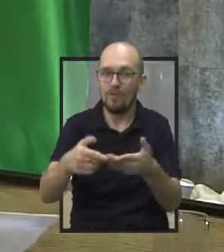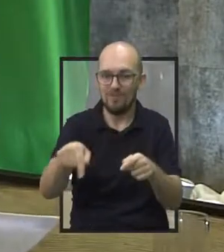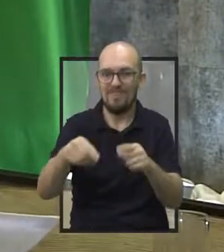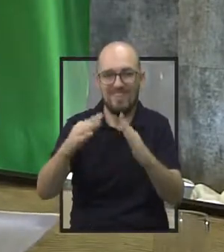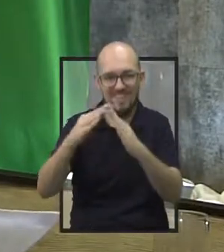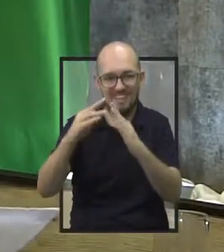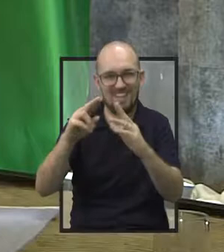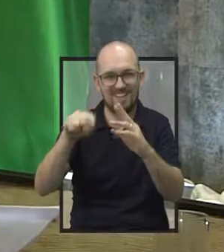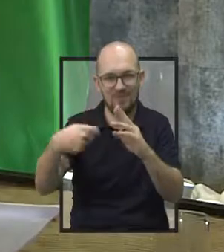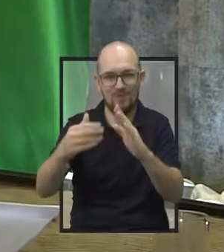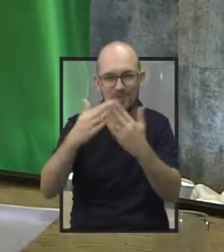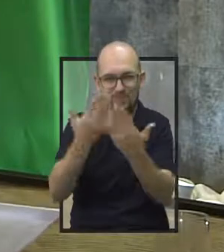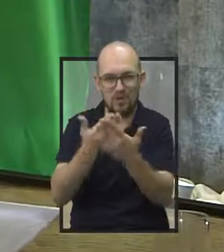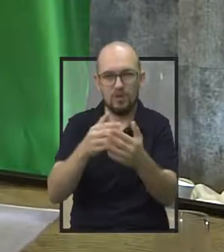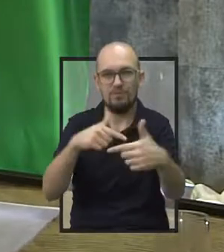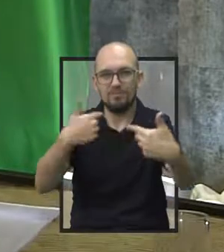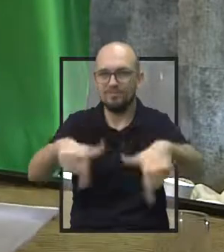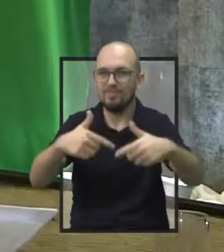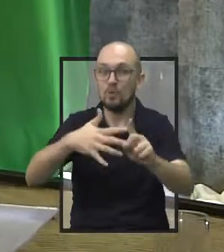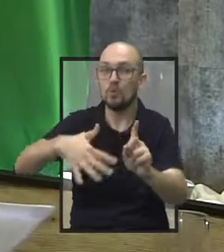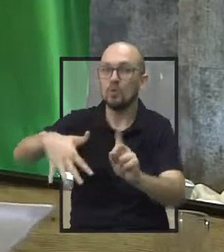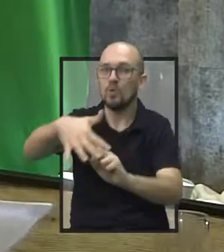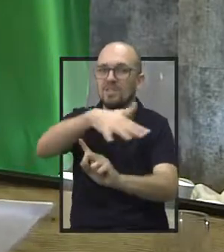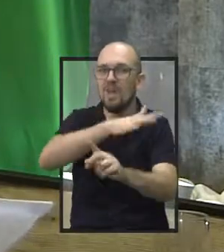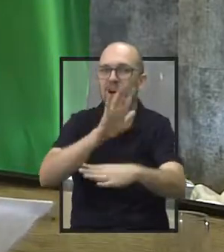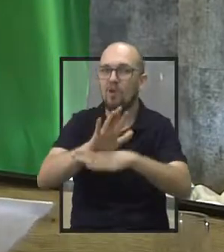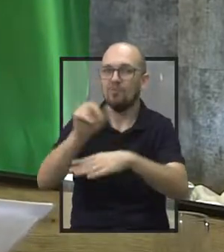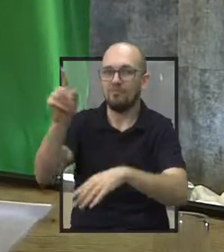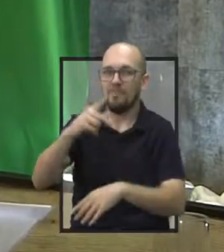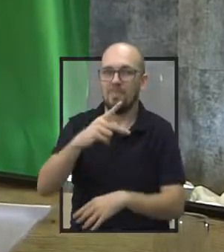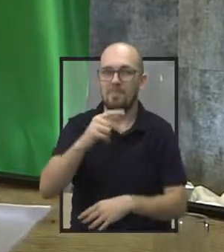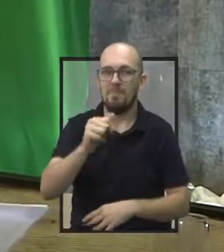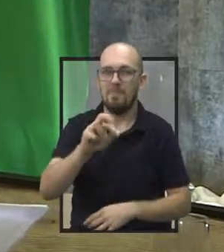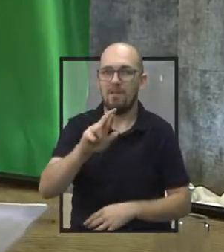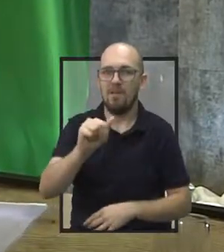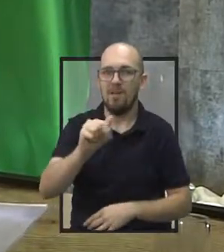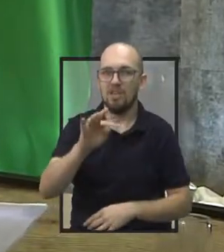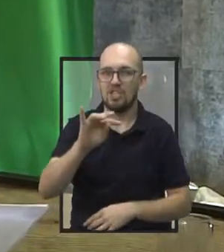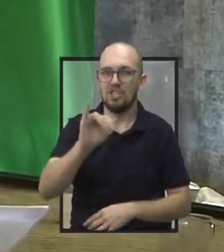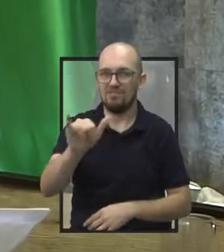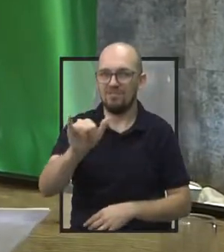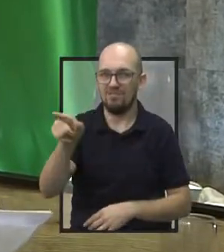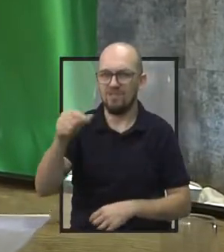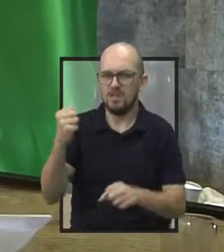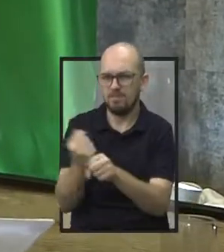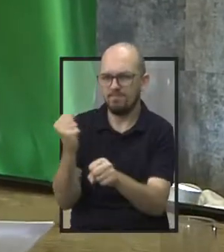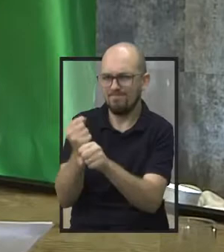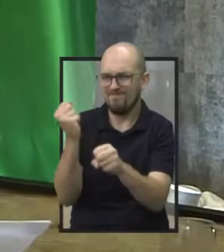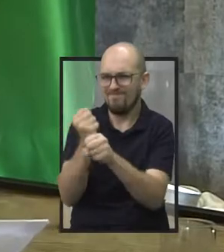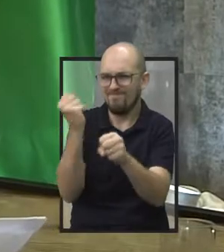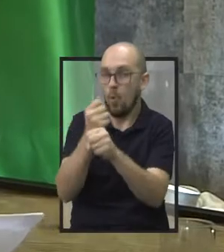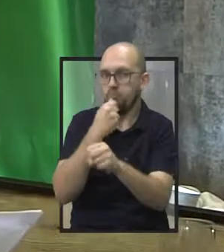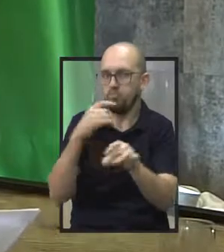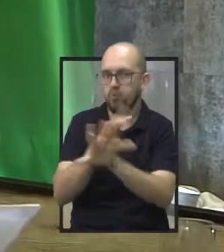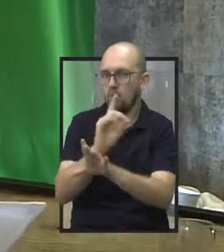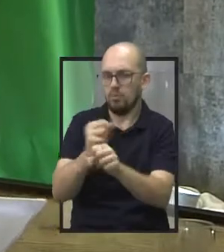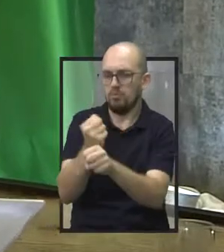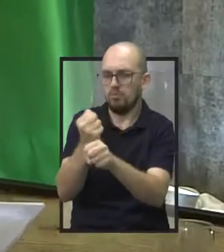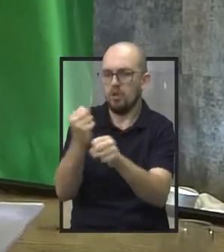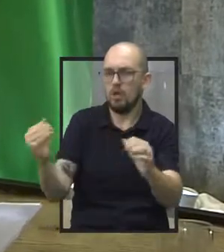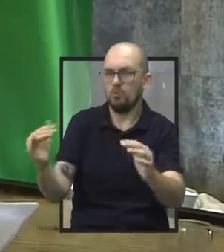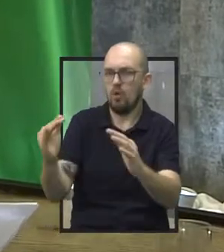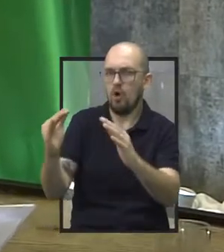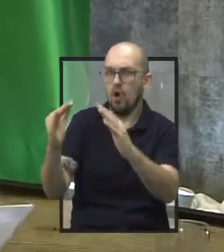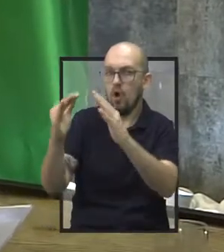social lá no bairro de Paraty. Uma construção grande, que eles estão ainda terminando a construção, mas